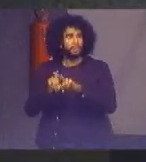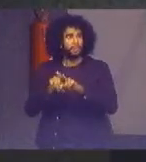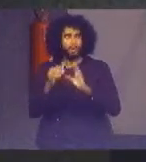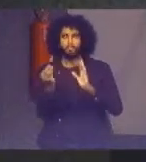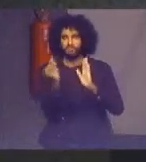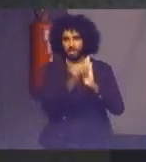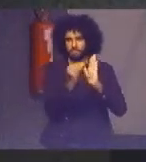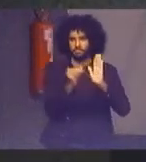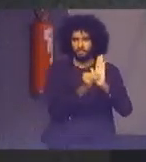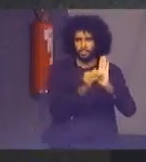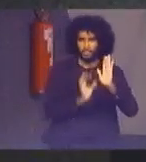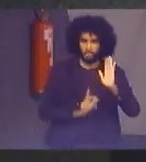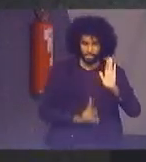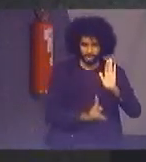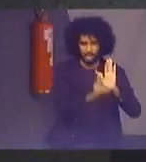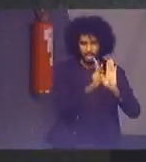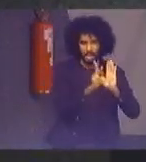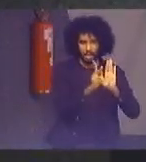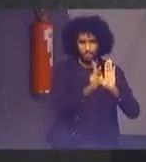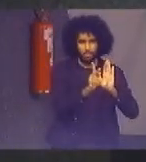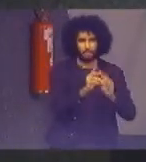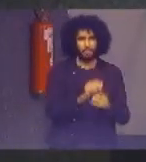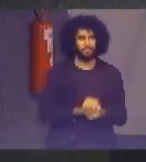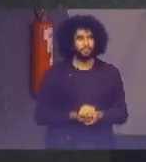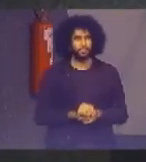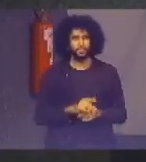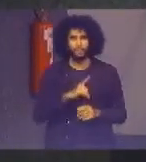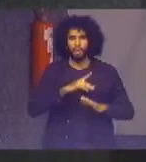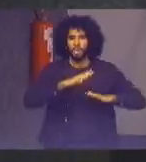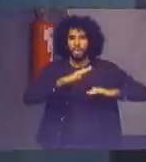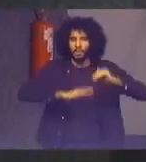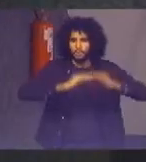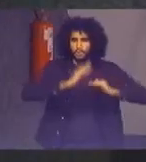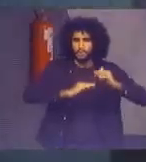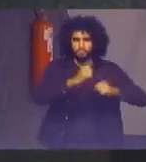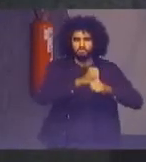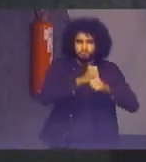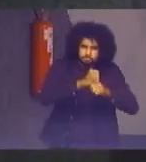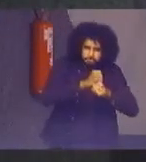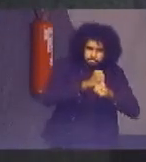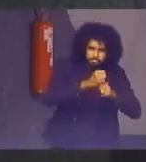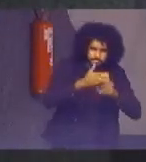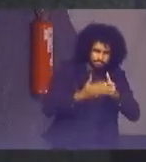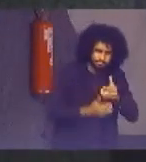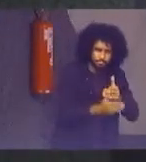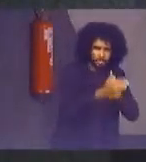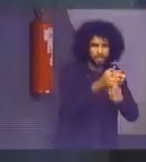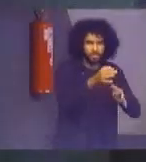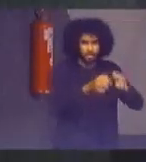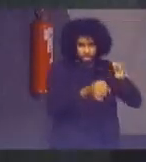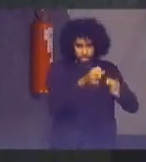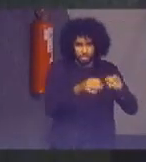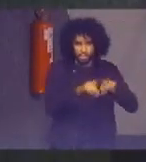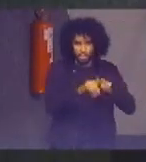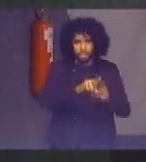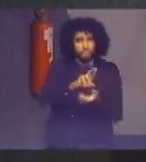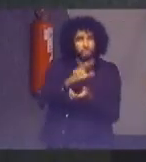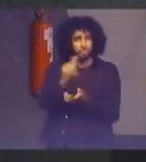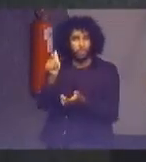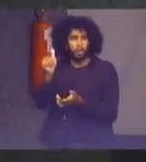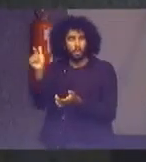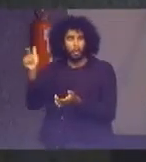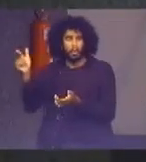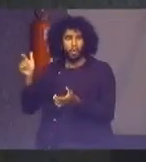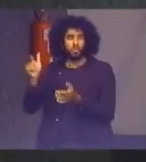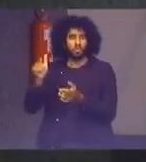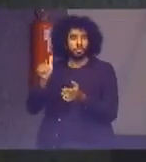capacitações anuais na instituição da Justiça e dos demais poderes da